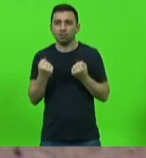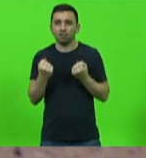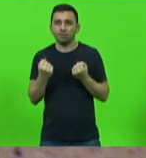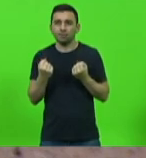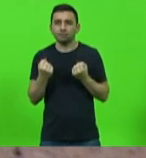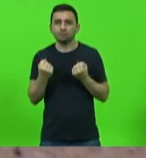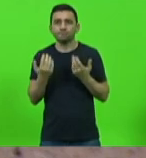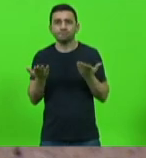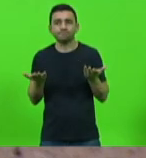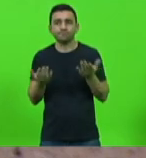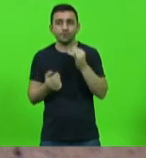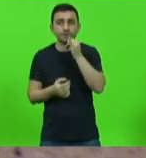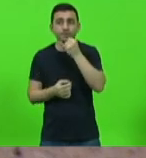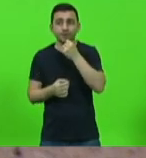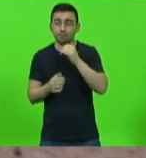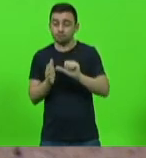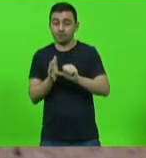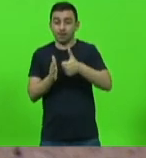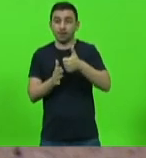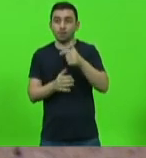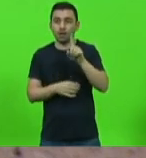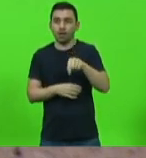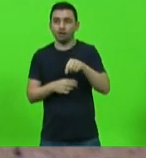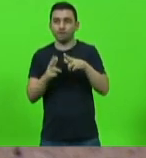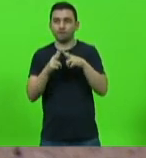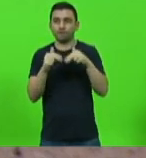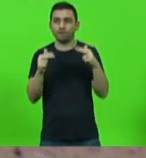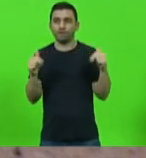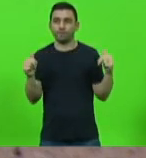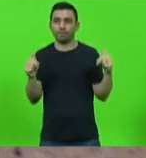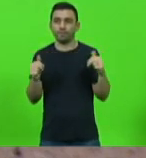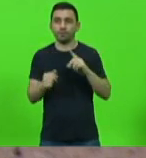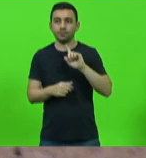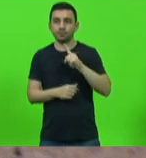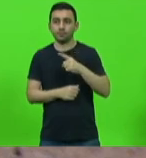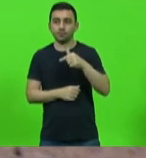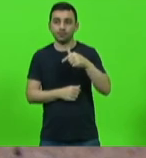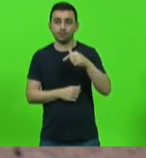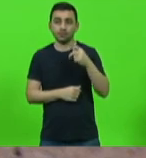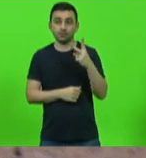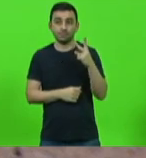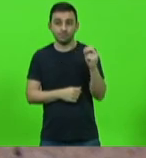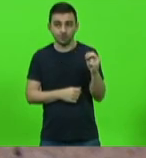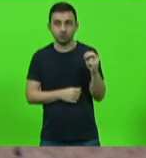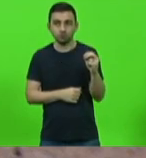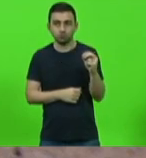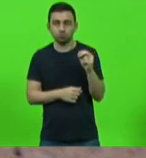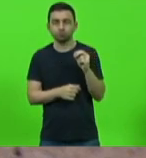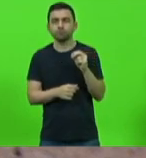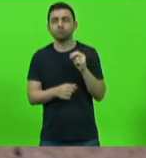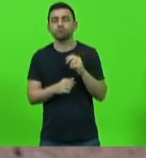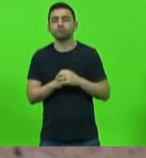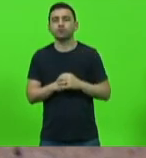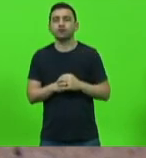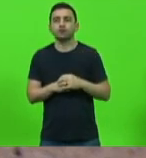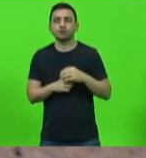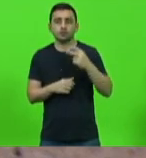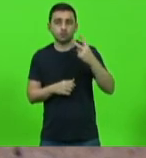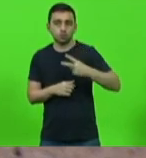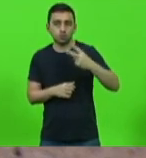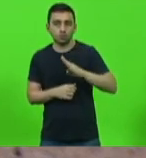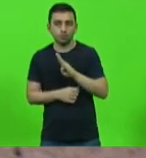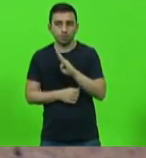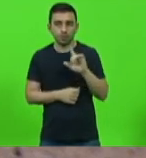Infelizmente em primeiro lugar ficou a nossa capital Floripa com 1.720 número de infratores segundo Blumenau